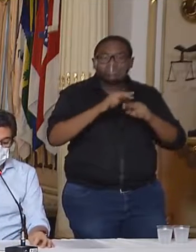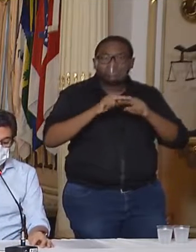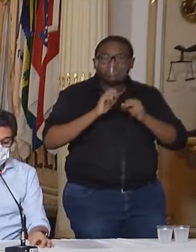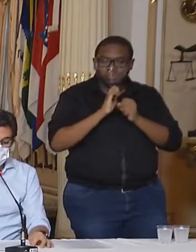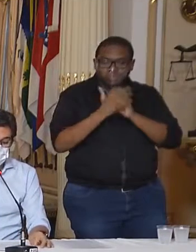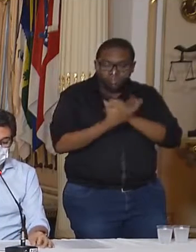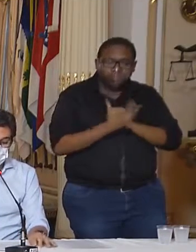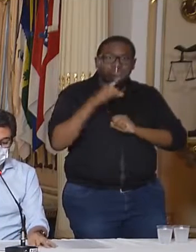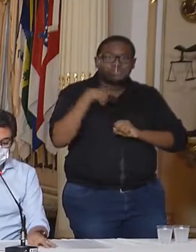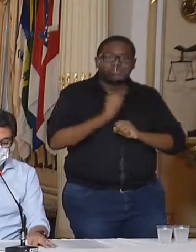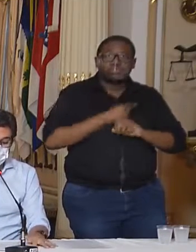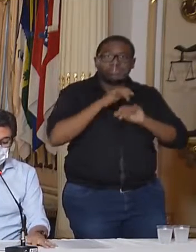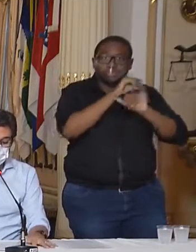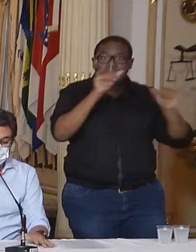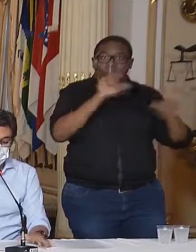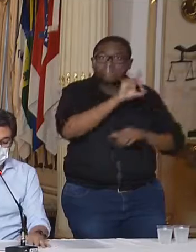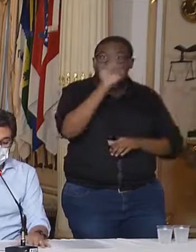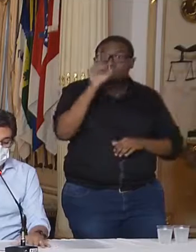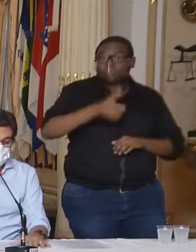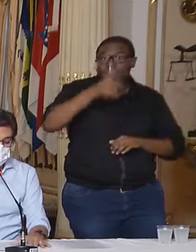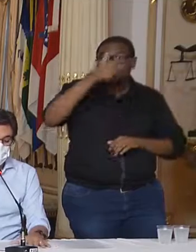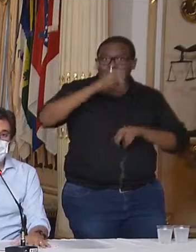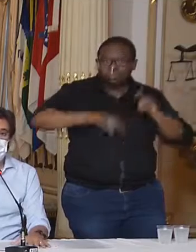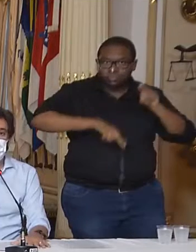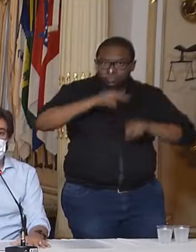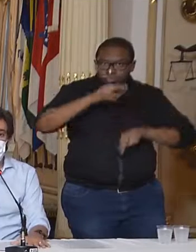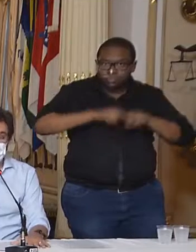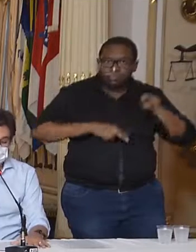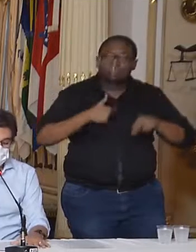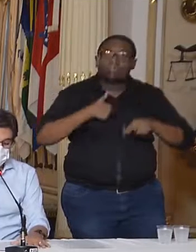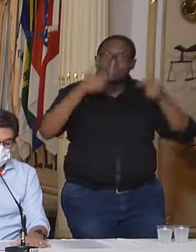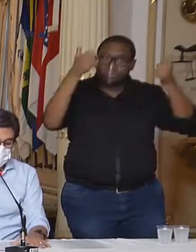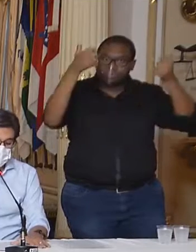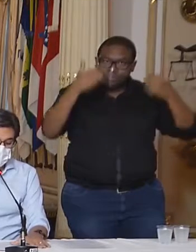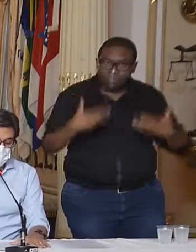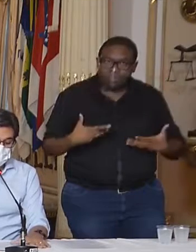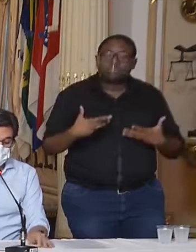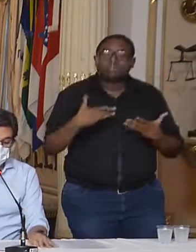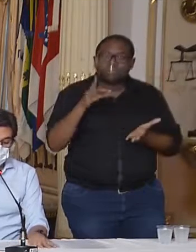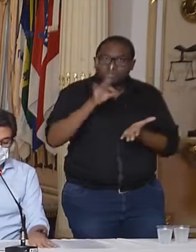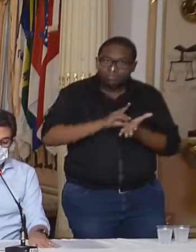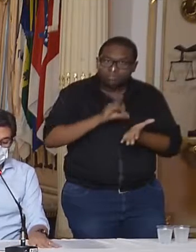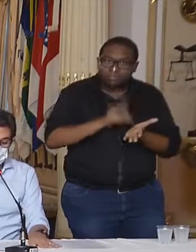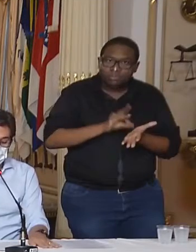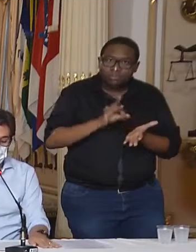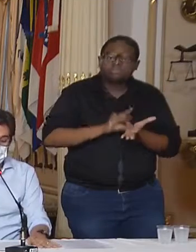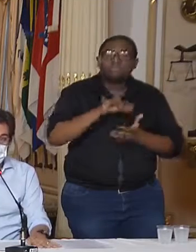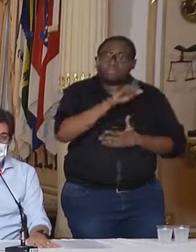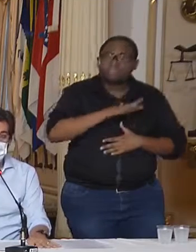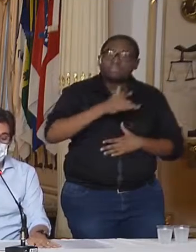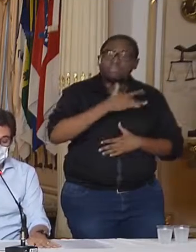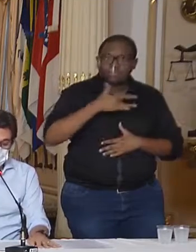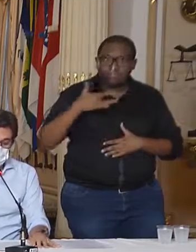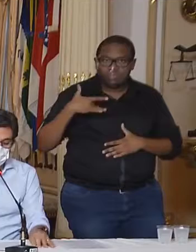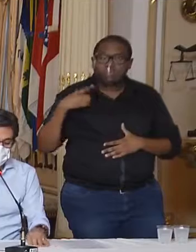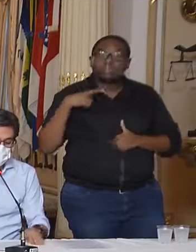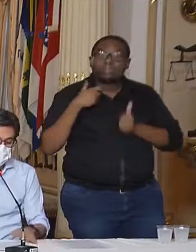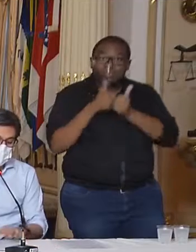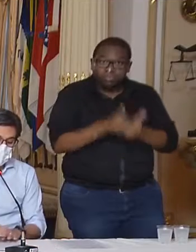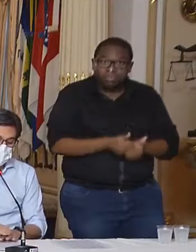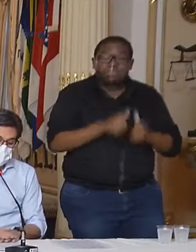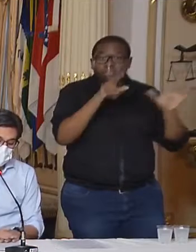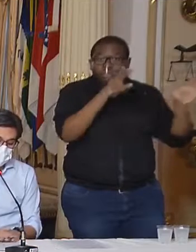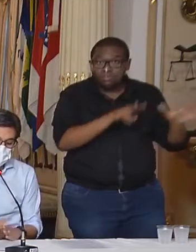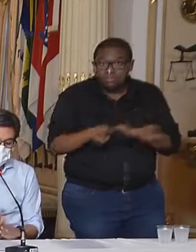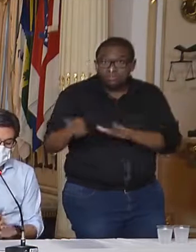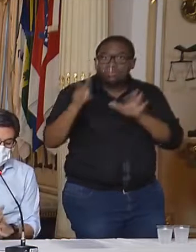anunciamos no dia 1º de junho, eu gostaria de destacar que graças à estabilização dos dados de saúde e acompanhados semanalmente